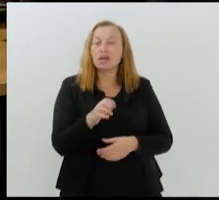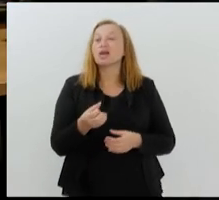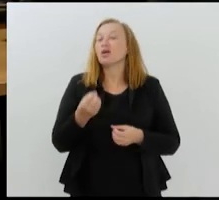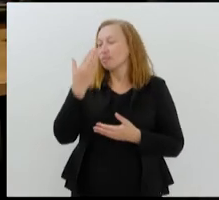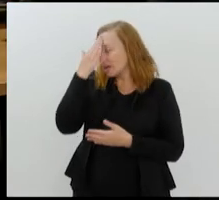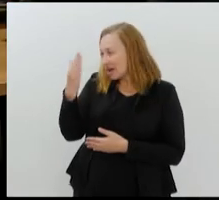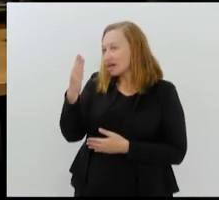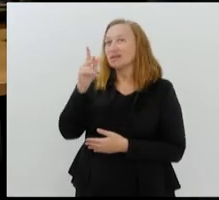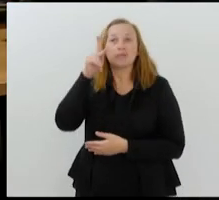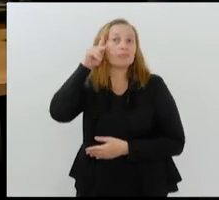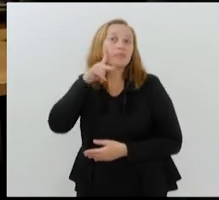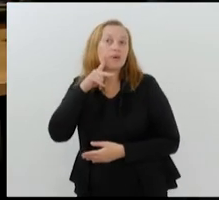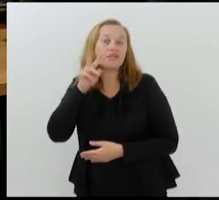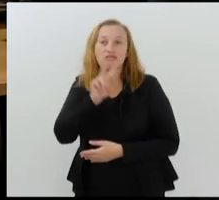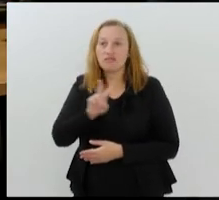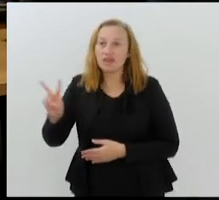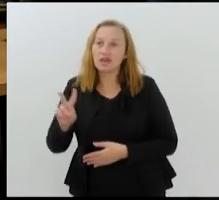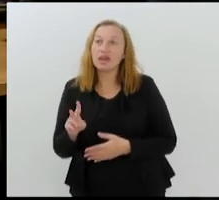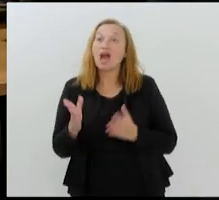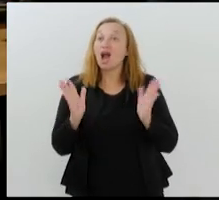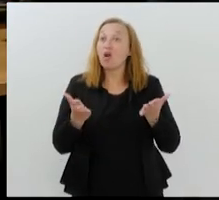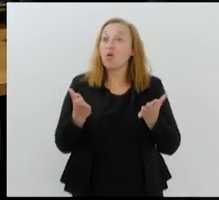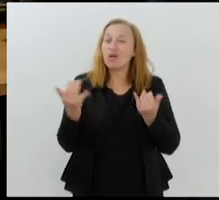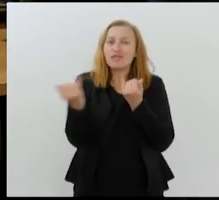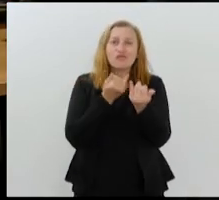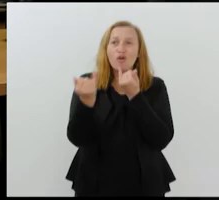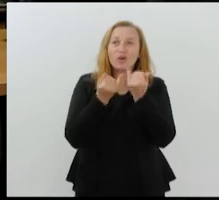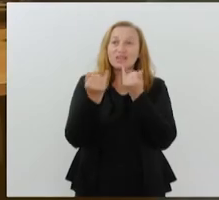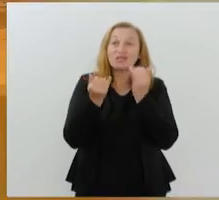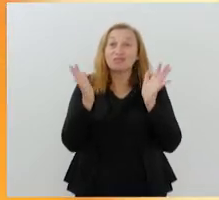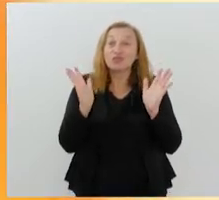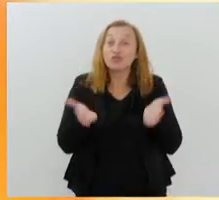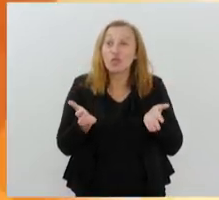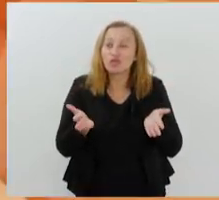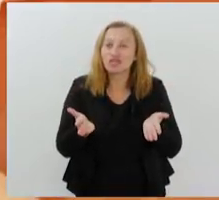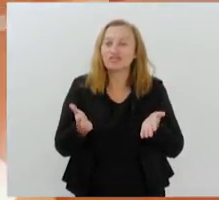PV. Bom dia pra você. Vamos ao nosso giro de notícias de hoje.